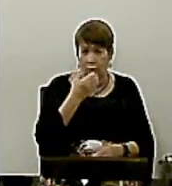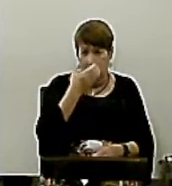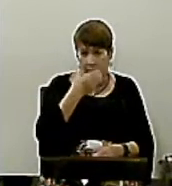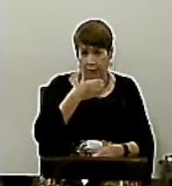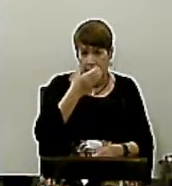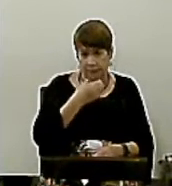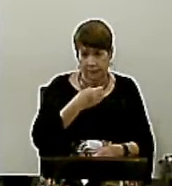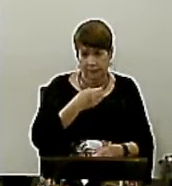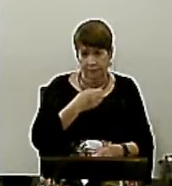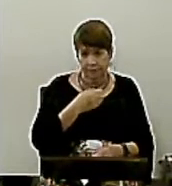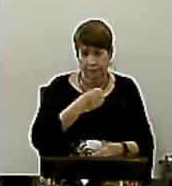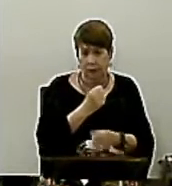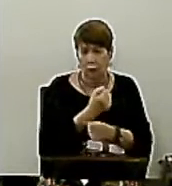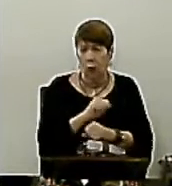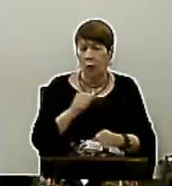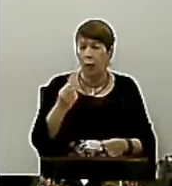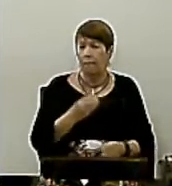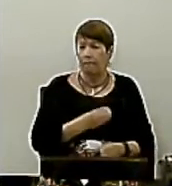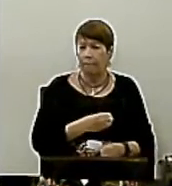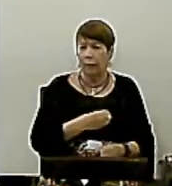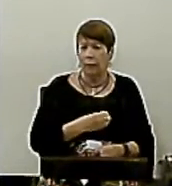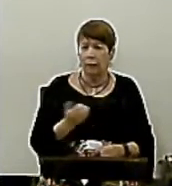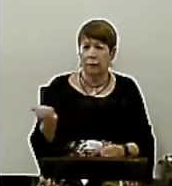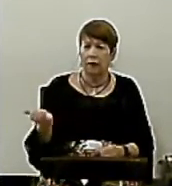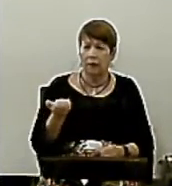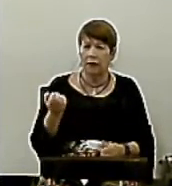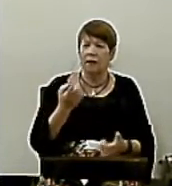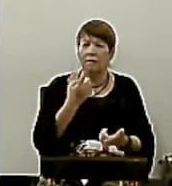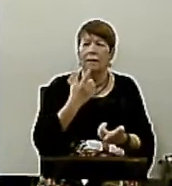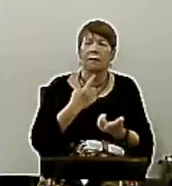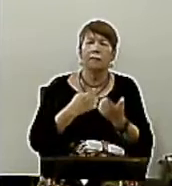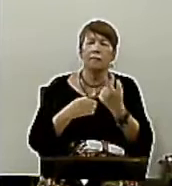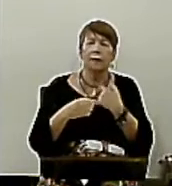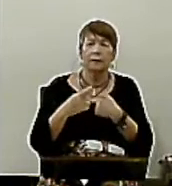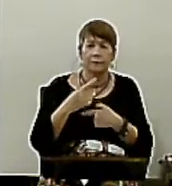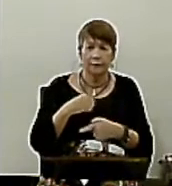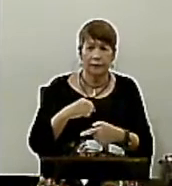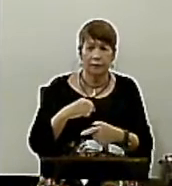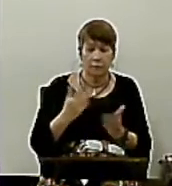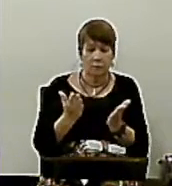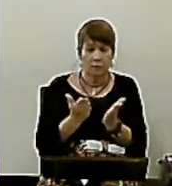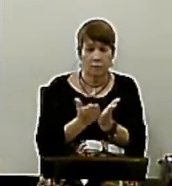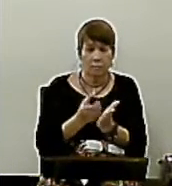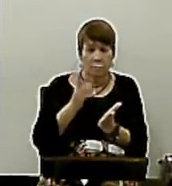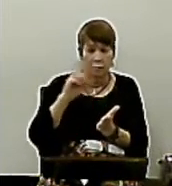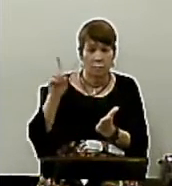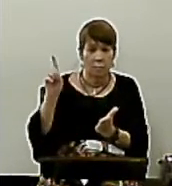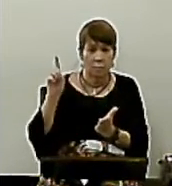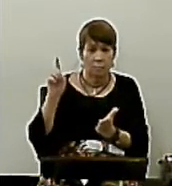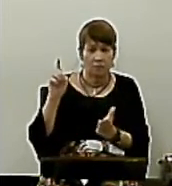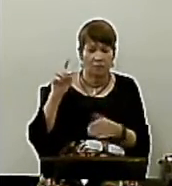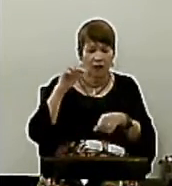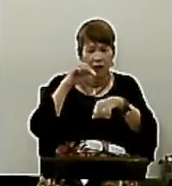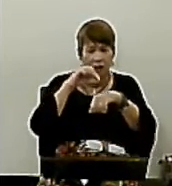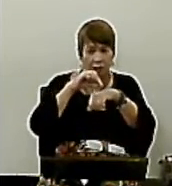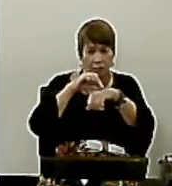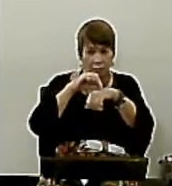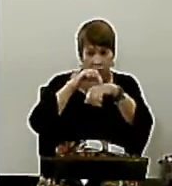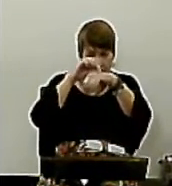Nosso maior pecado é justamente querer satisfazer Aquilo que a Bíblia chama de carne